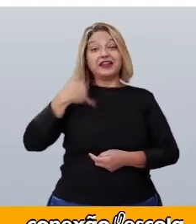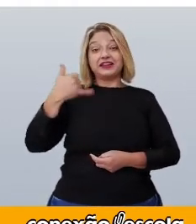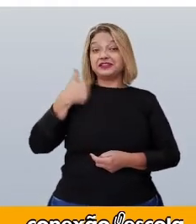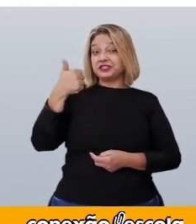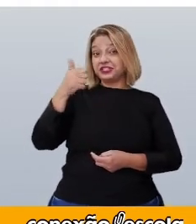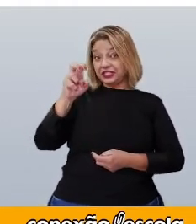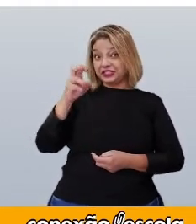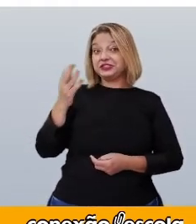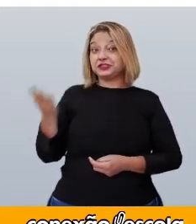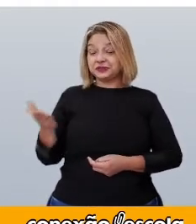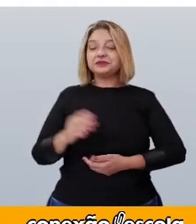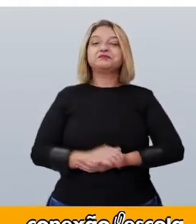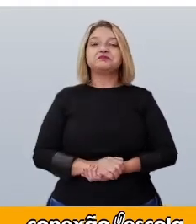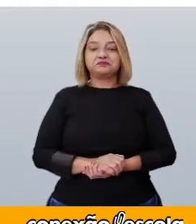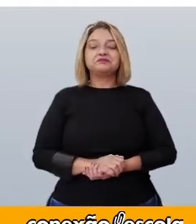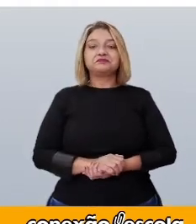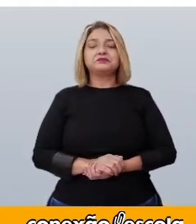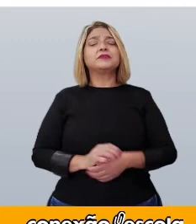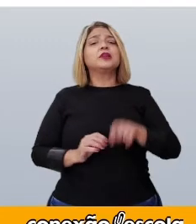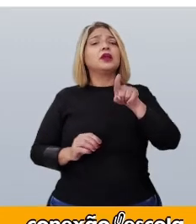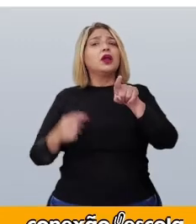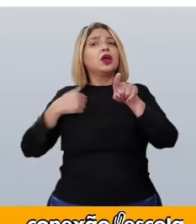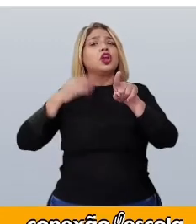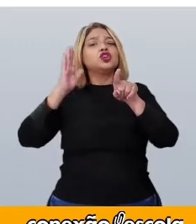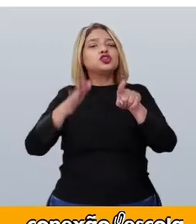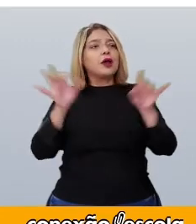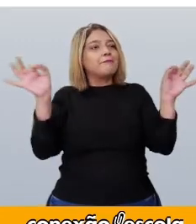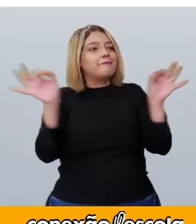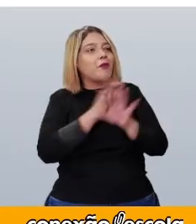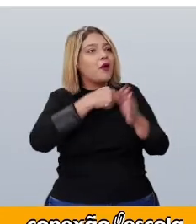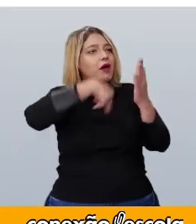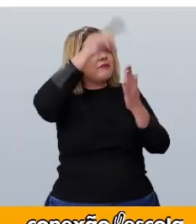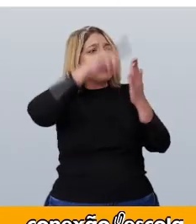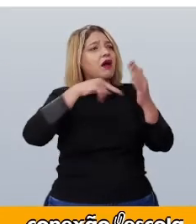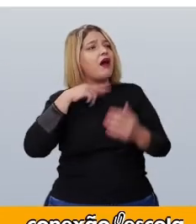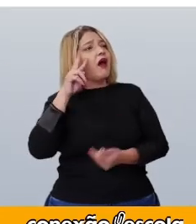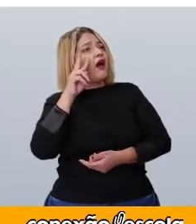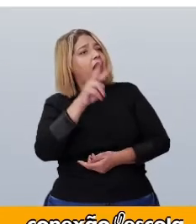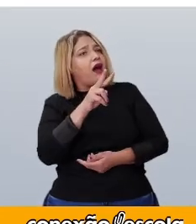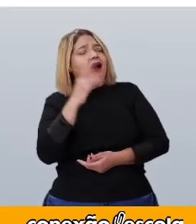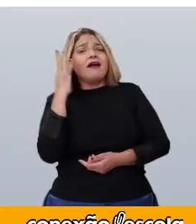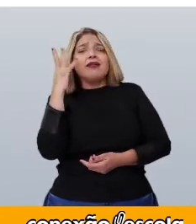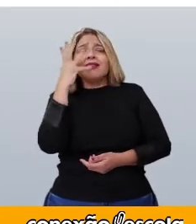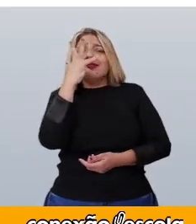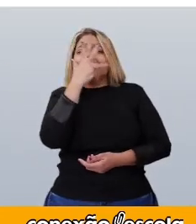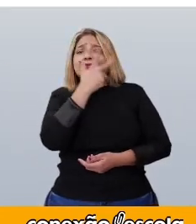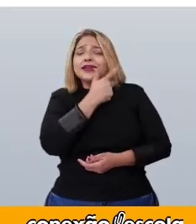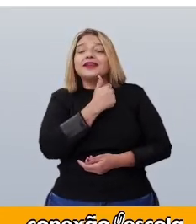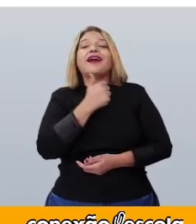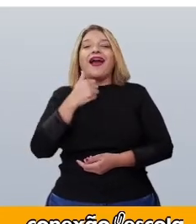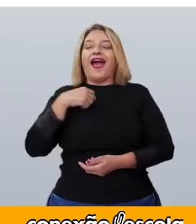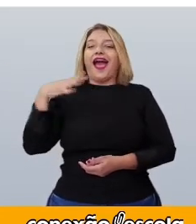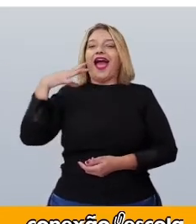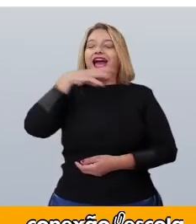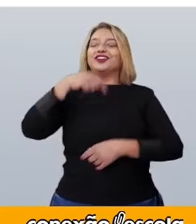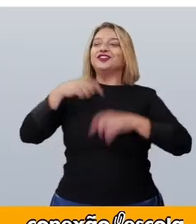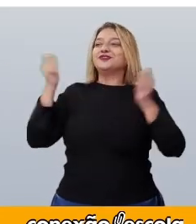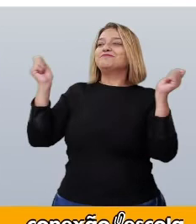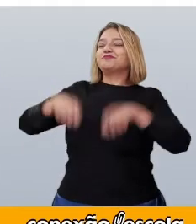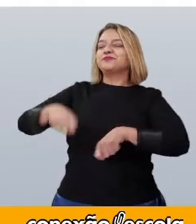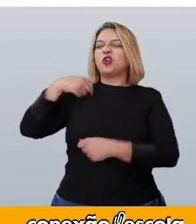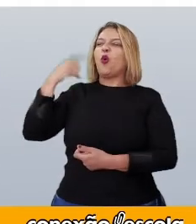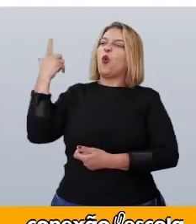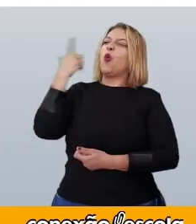Depois que você termina a pintura e vê que fez coisas tão bonitas, começa a achar que é capaz de